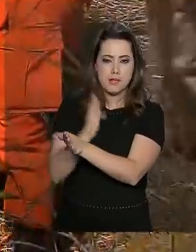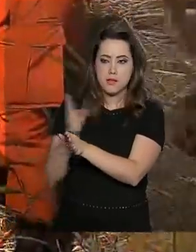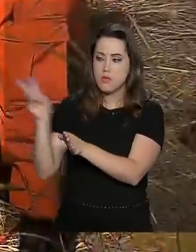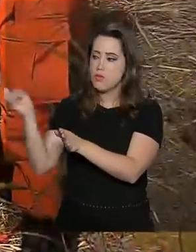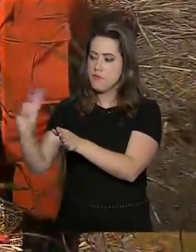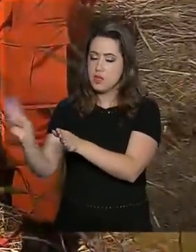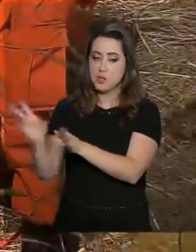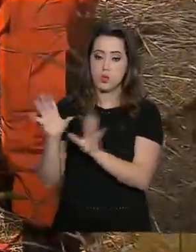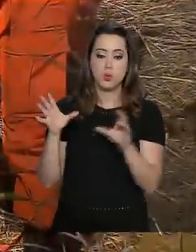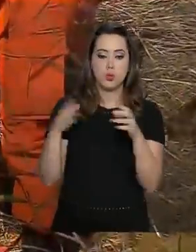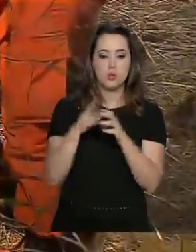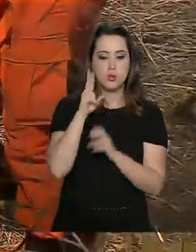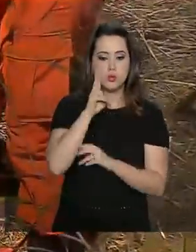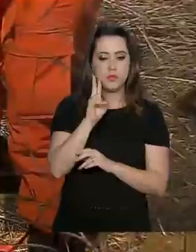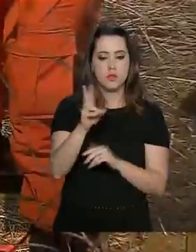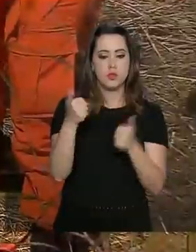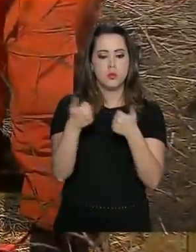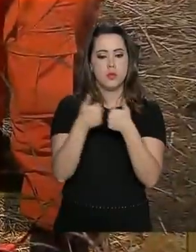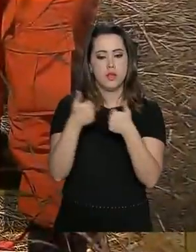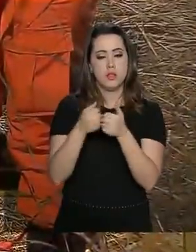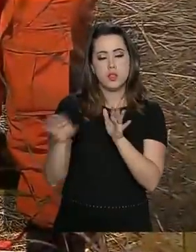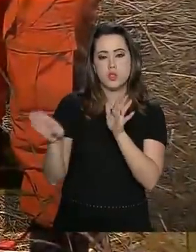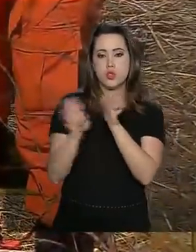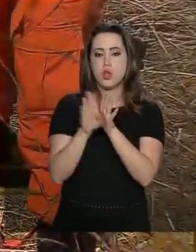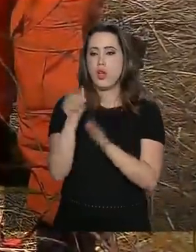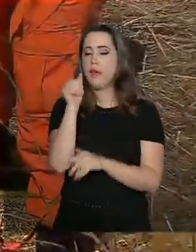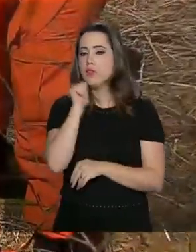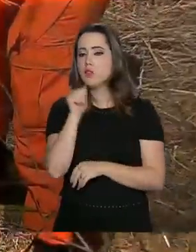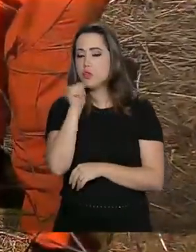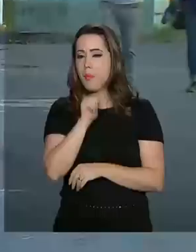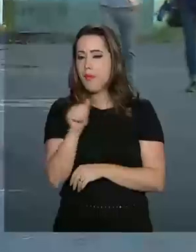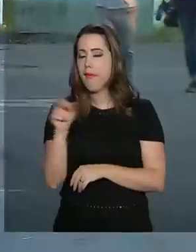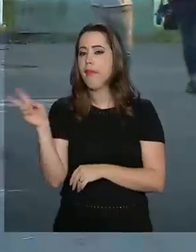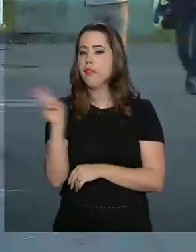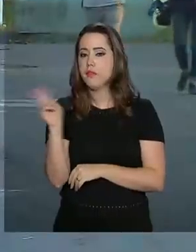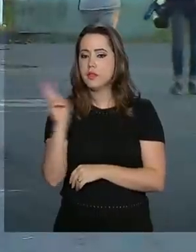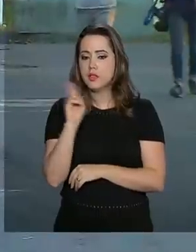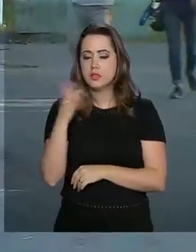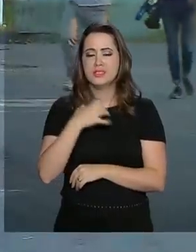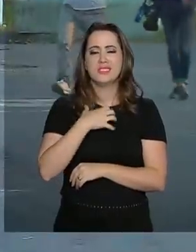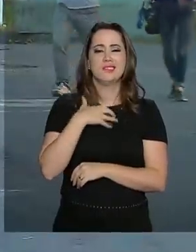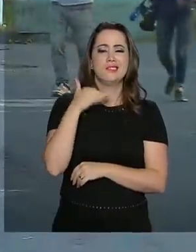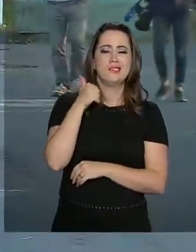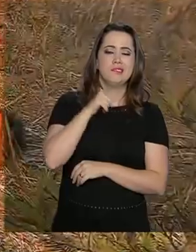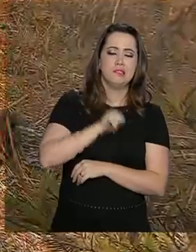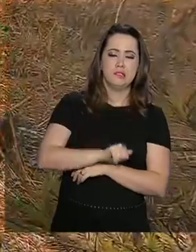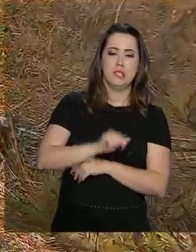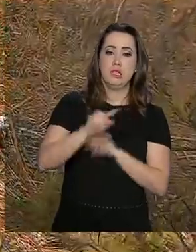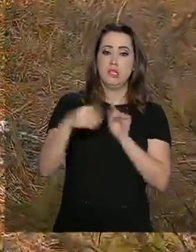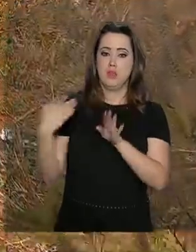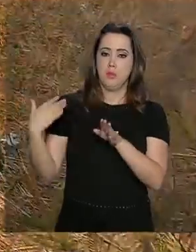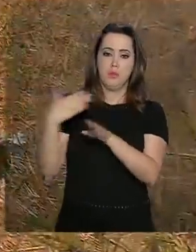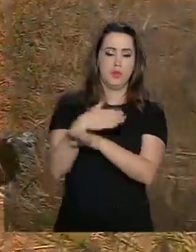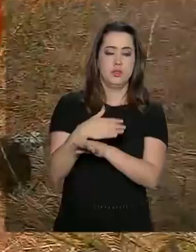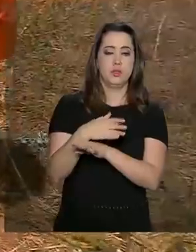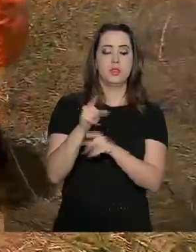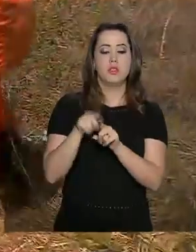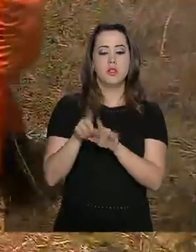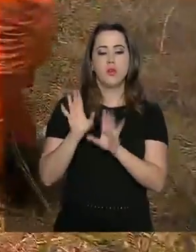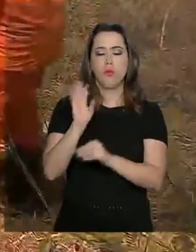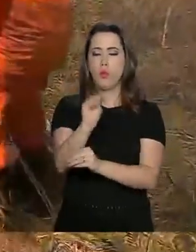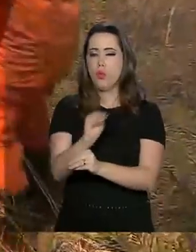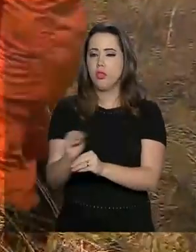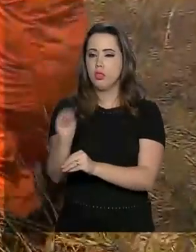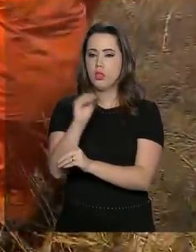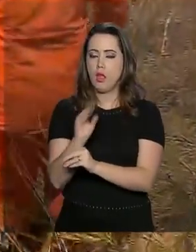Nossa equipe acompanhou a chegada de uma venezuelana que passou mal após atravessar a fronteira e foi atendida pelo Corpo de